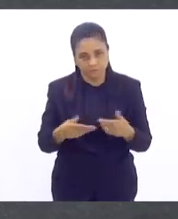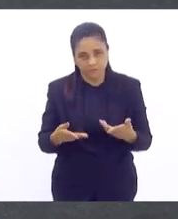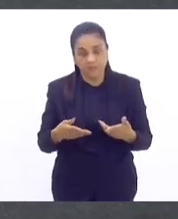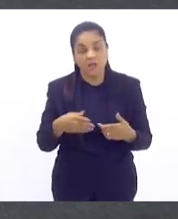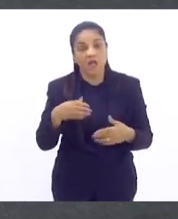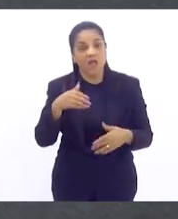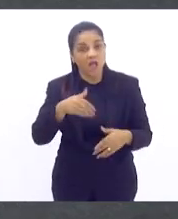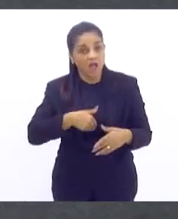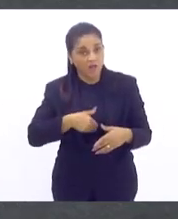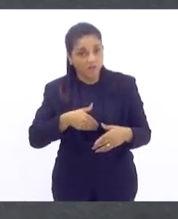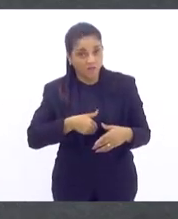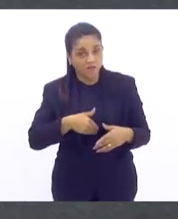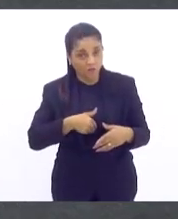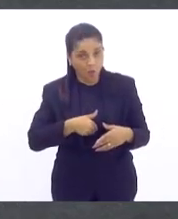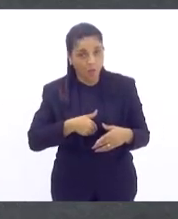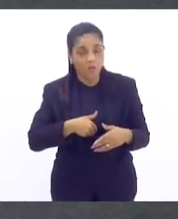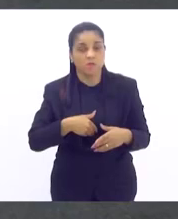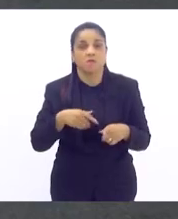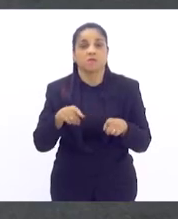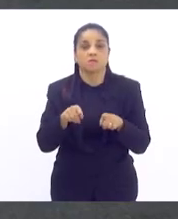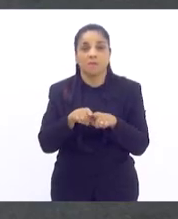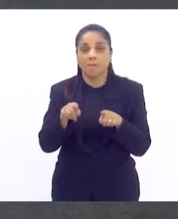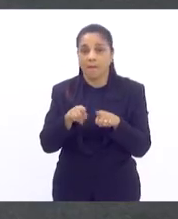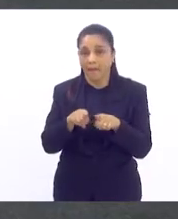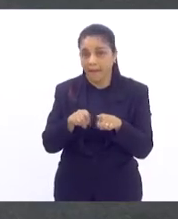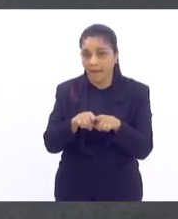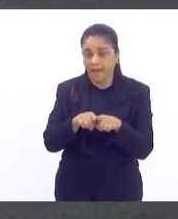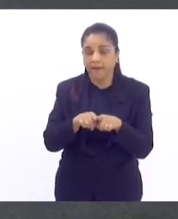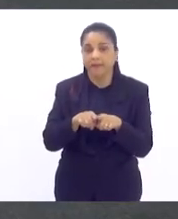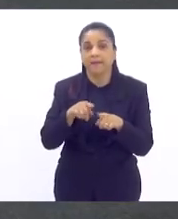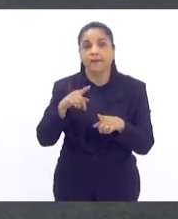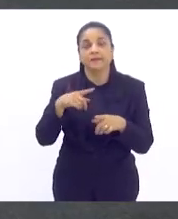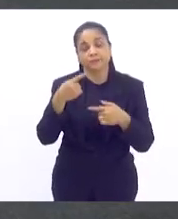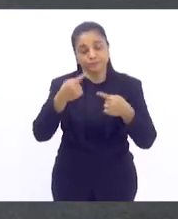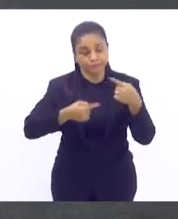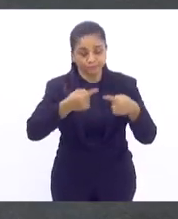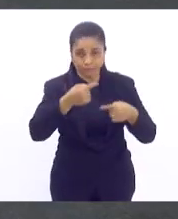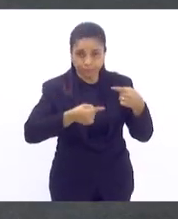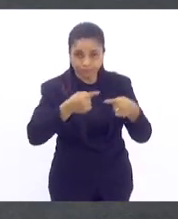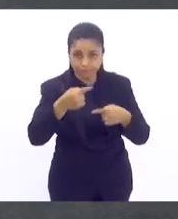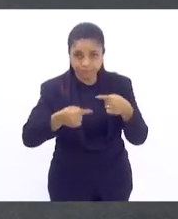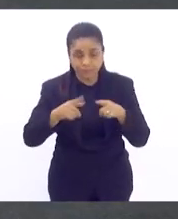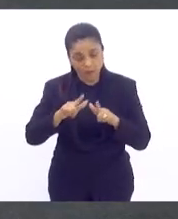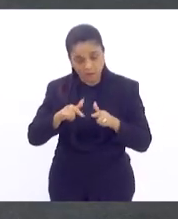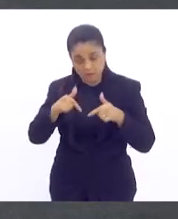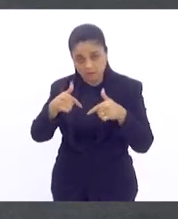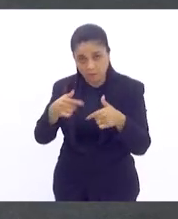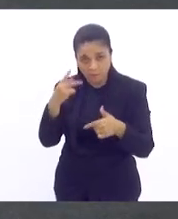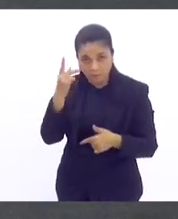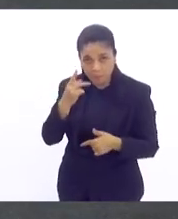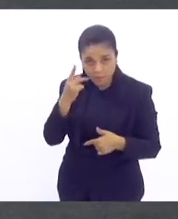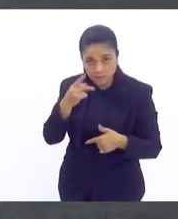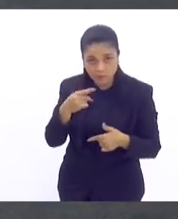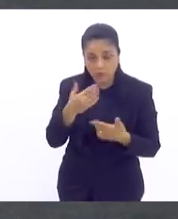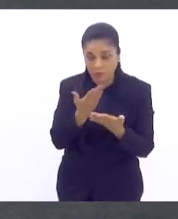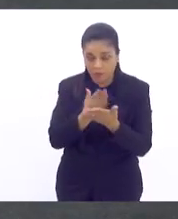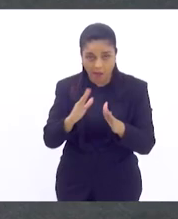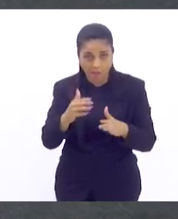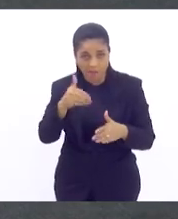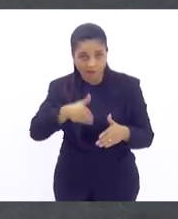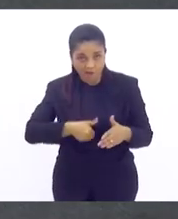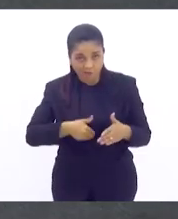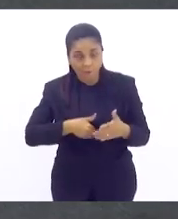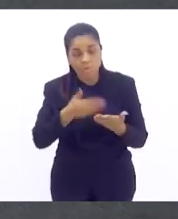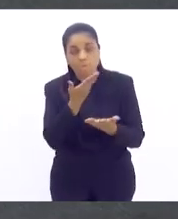é a alma da política e, nesse sentido, quando não há ação política para acabar com a fome, gente está perdendo a possibilidade